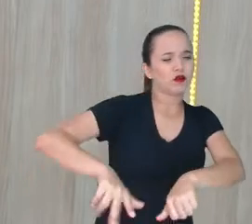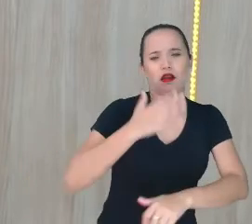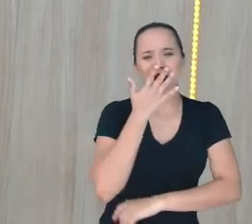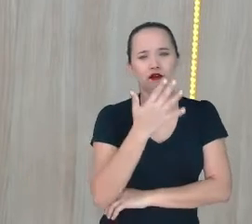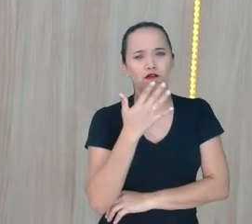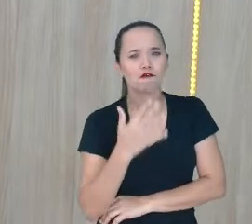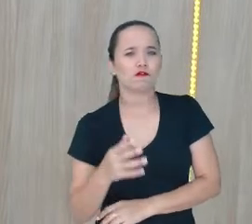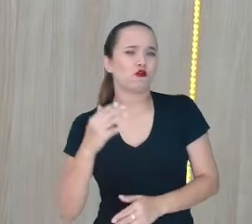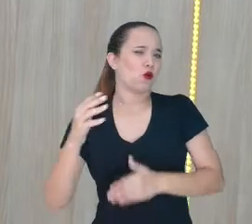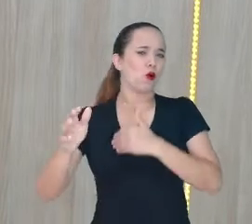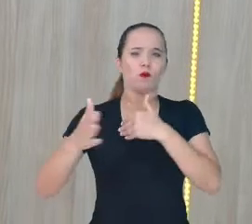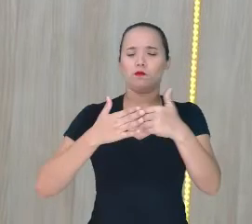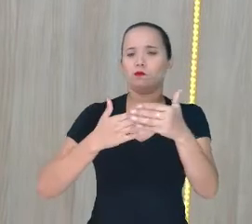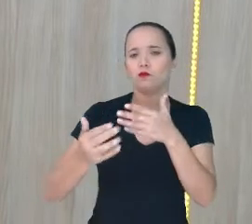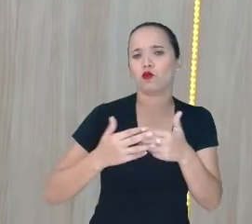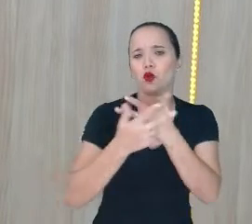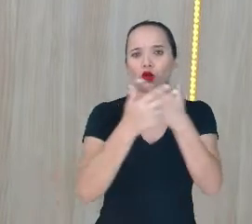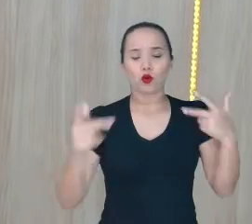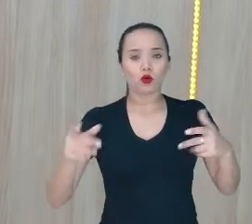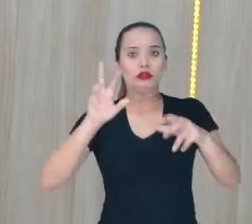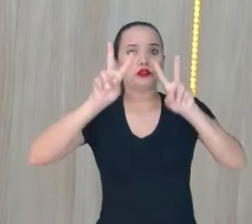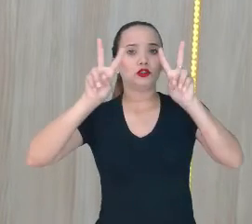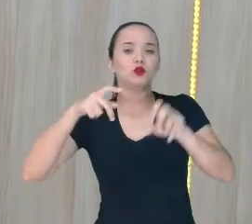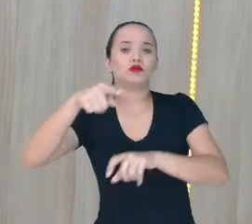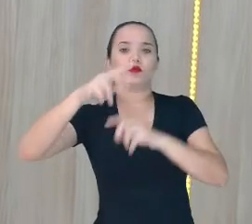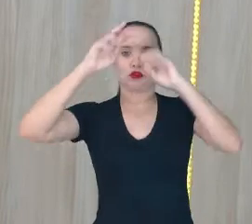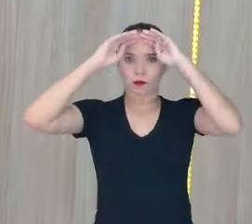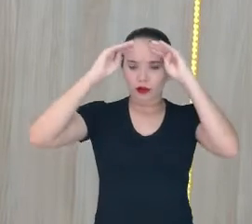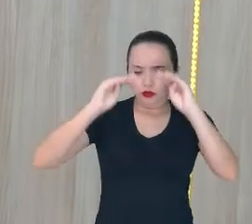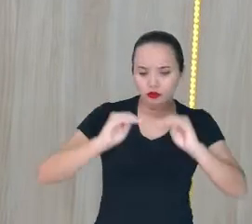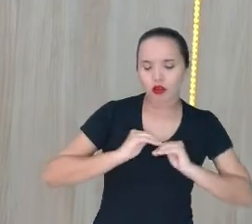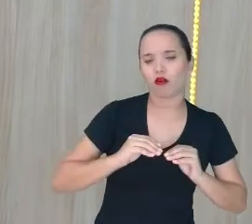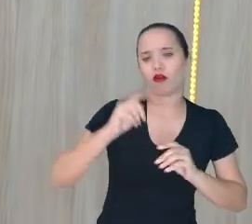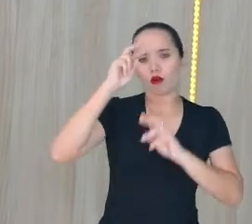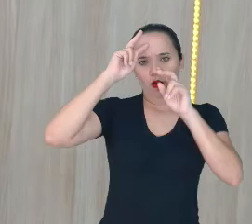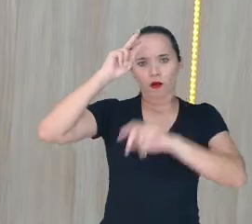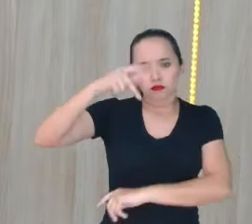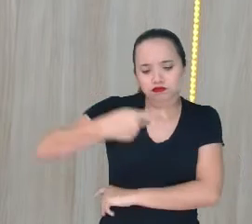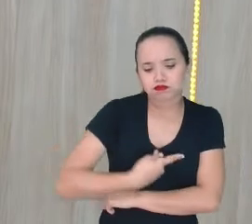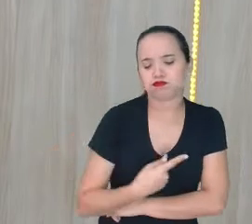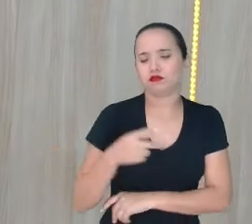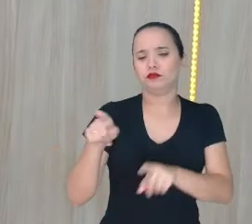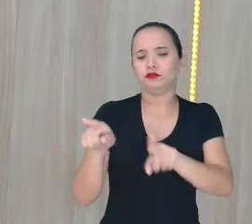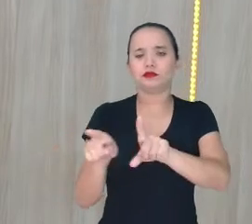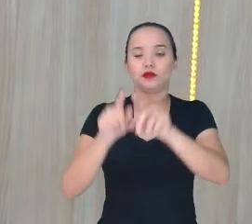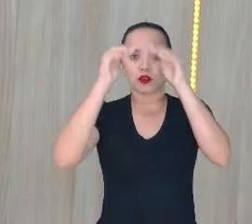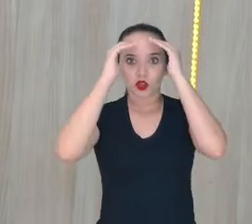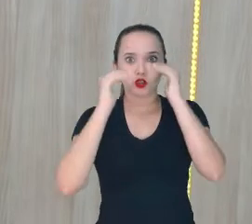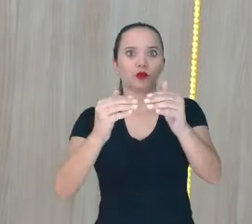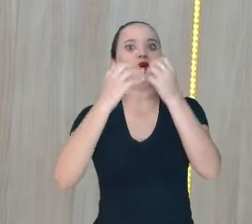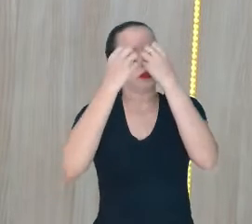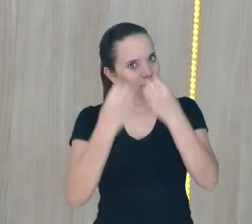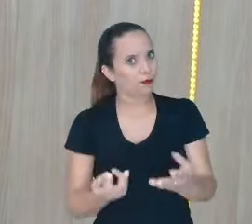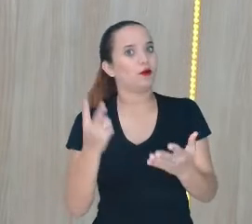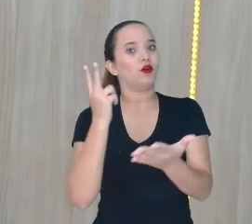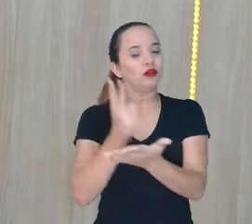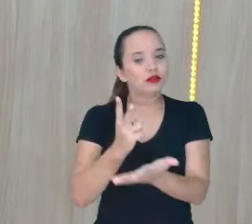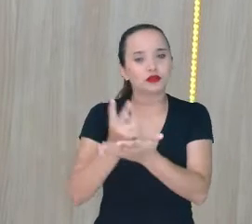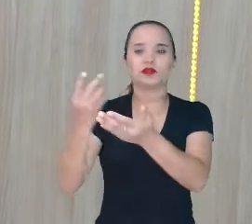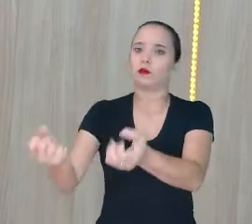pensa sobre si De como você se identifica Respeito É sempre bom E é sempre bem-vindo É